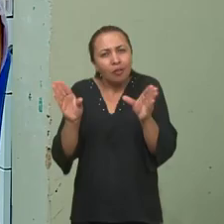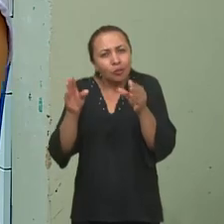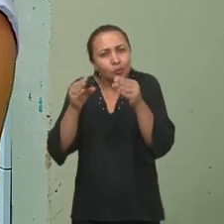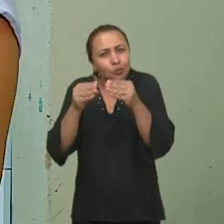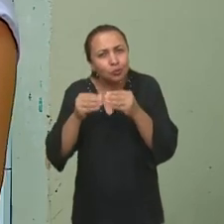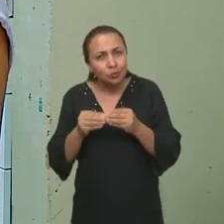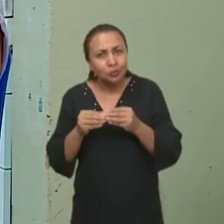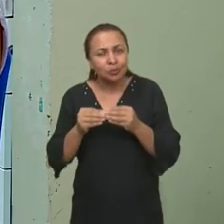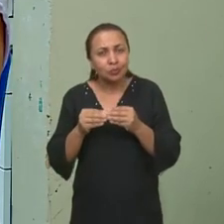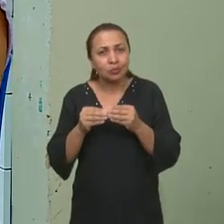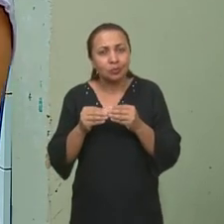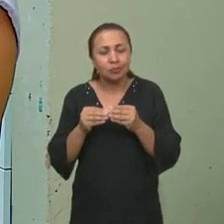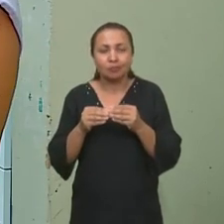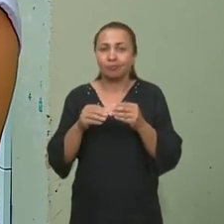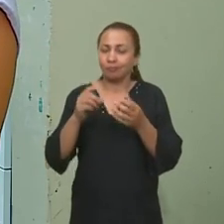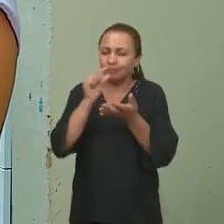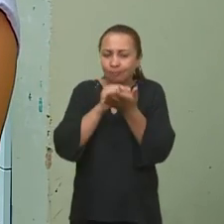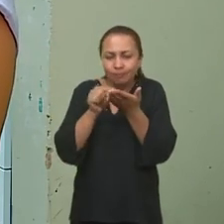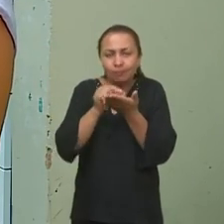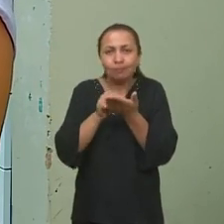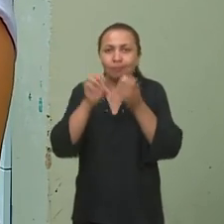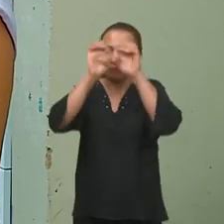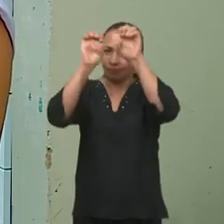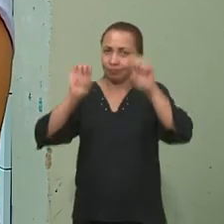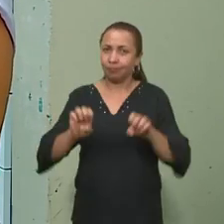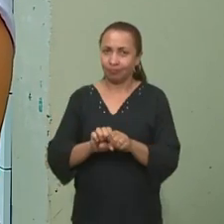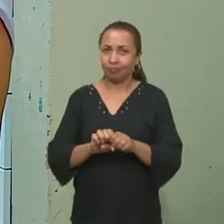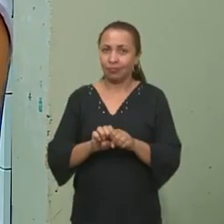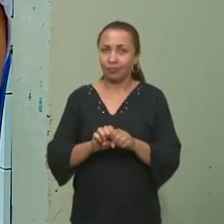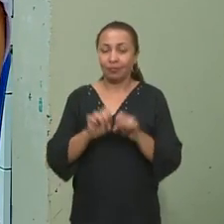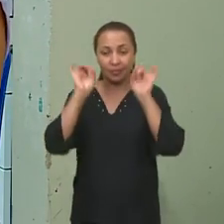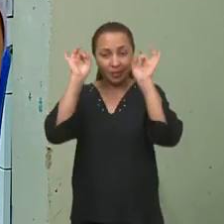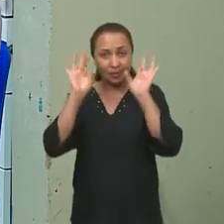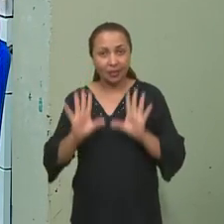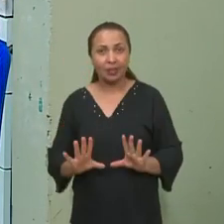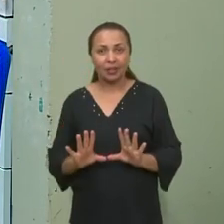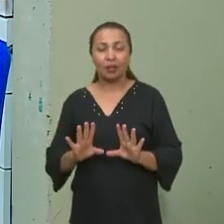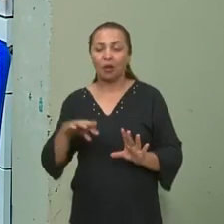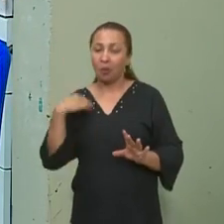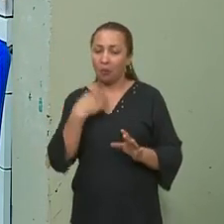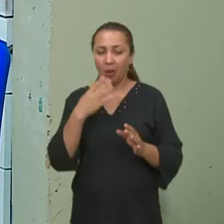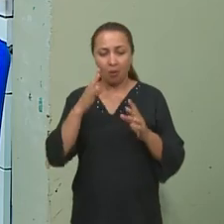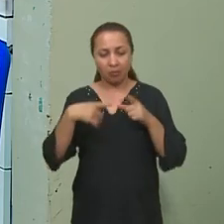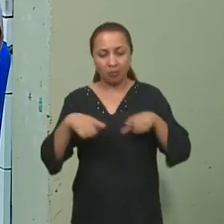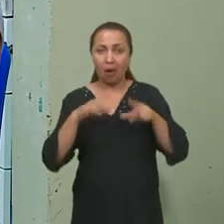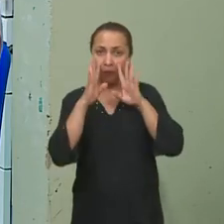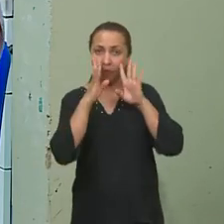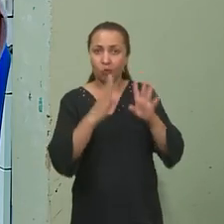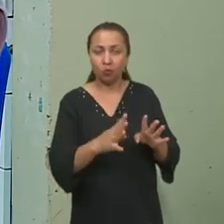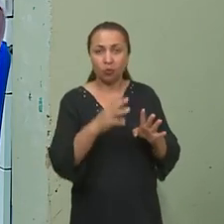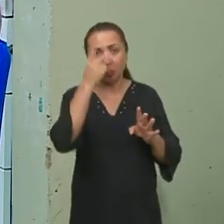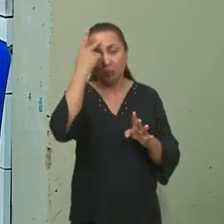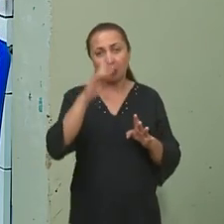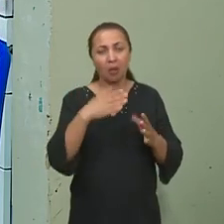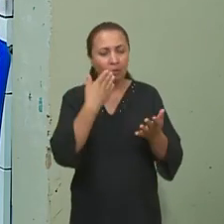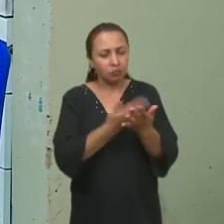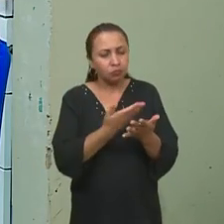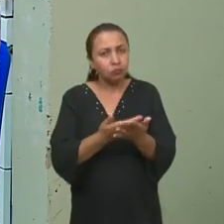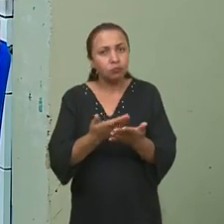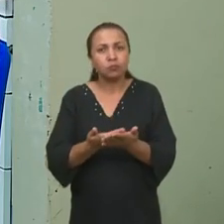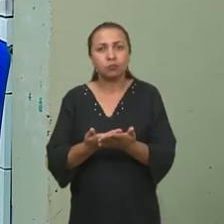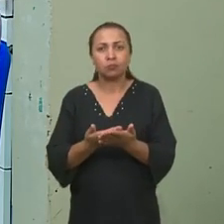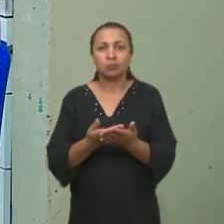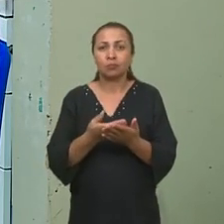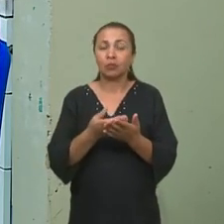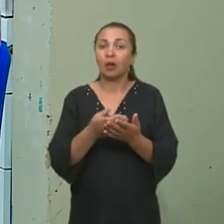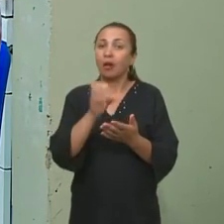desses materiais nanostruturados. Então, especificamente, meu trabalho era voltado ao